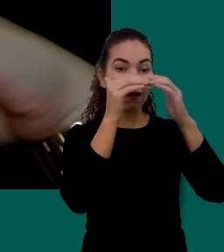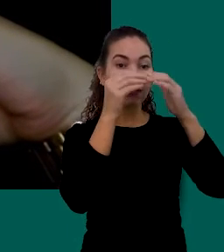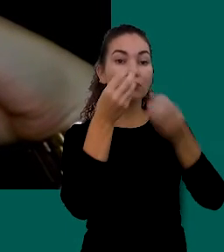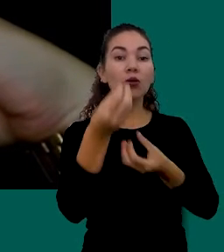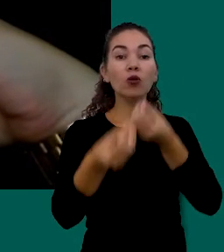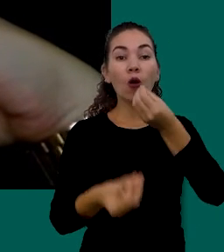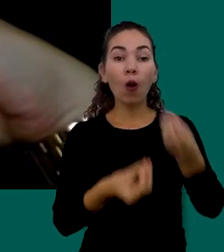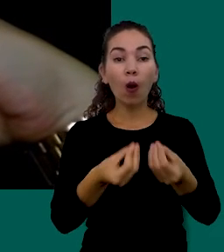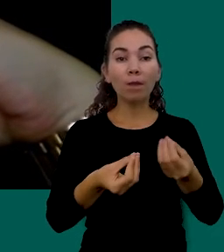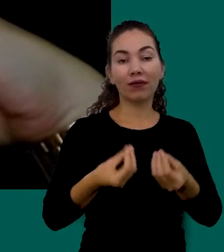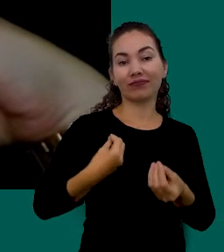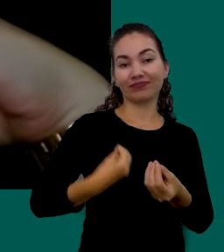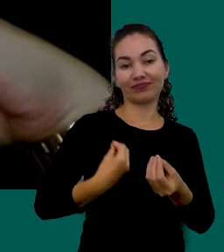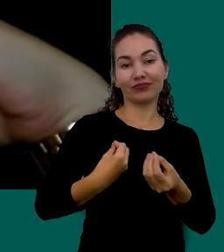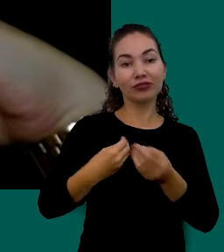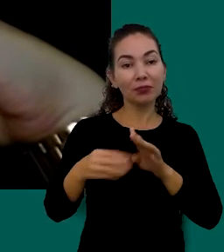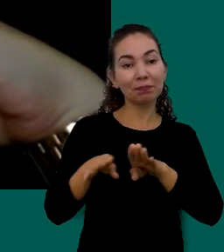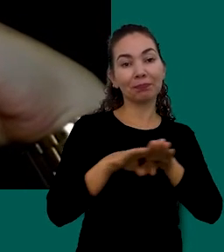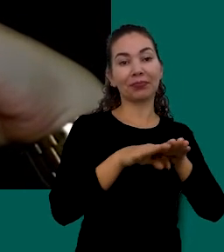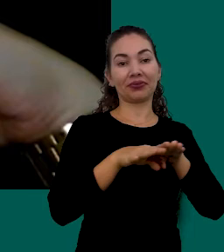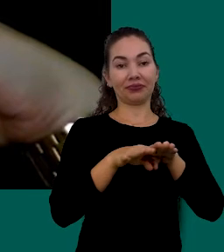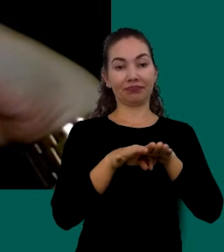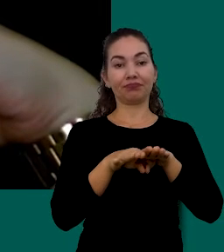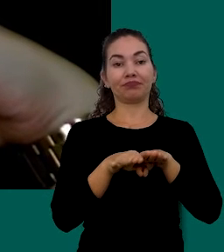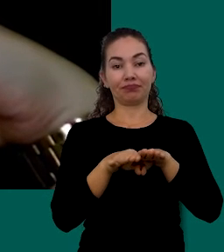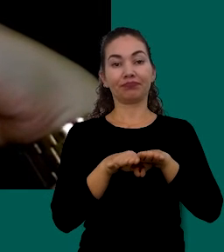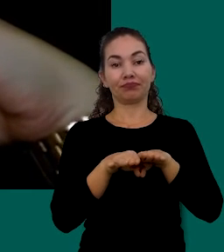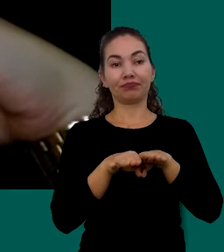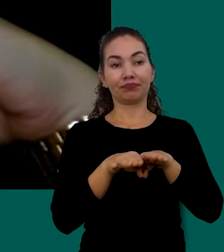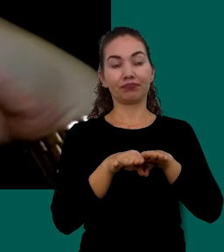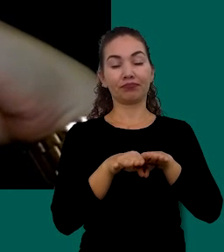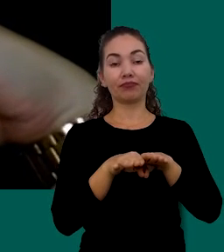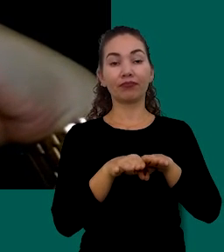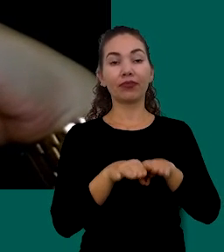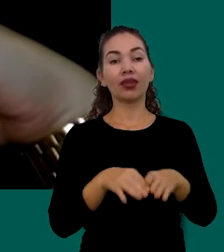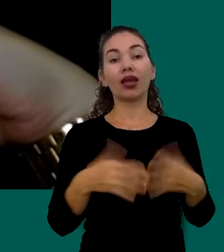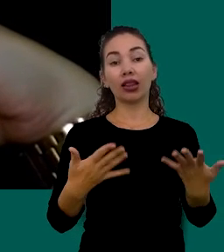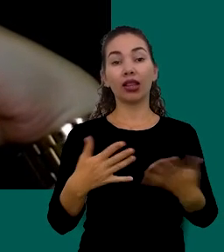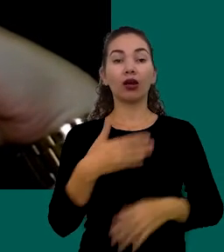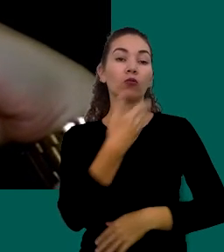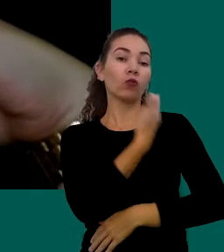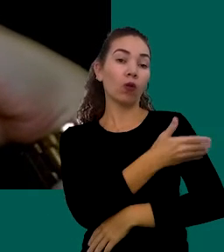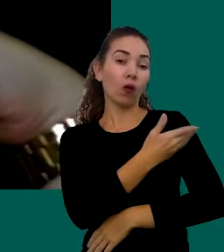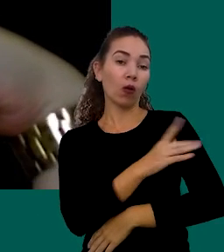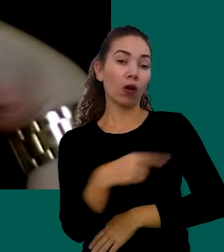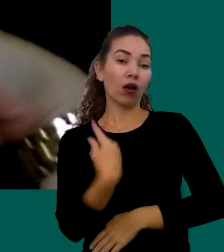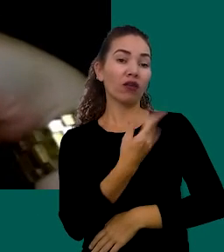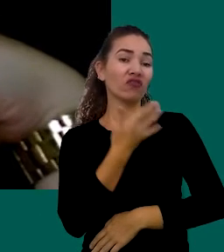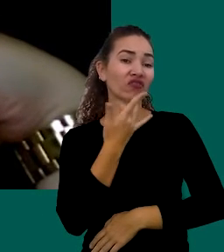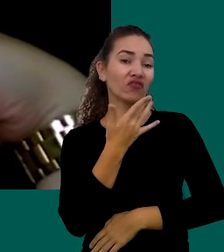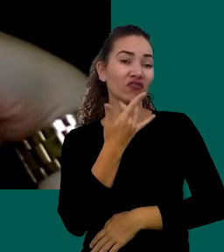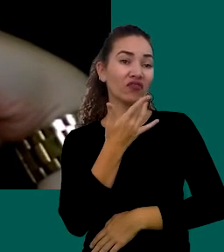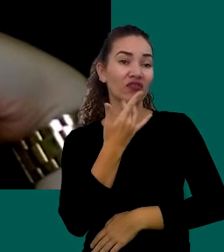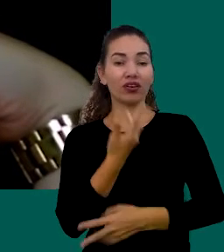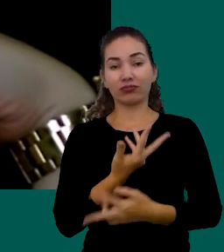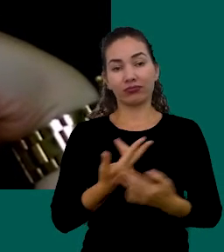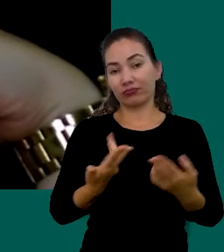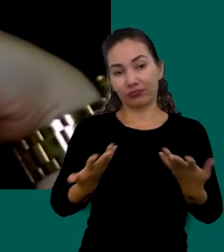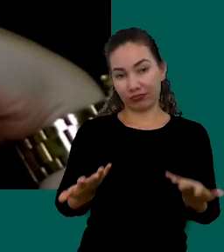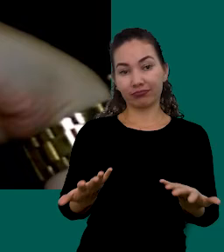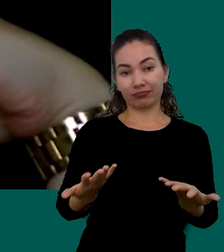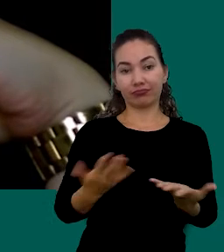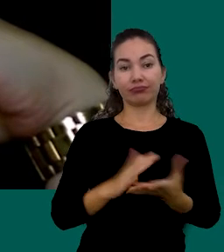Geralmente Nós Costumamos Nós Nos Acostumamos Muito Facilmente Com As Coisas